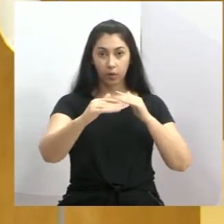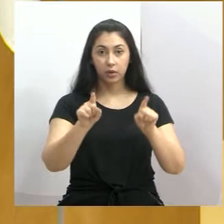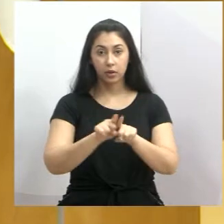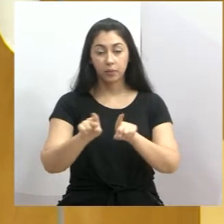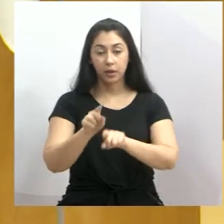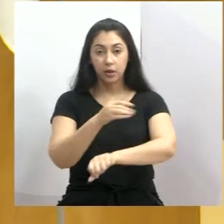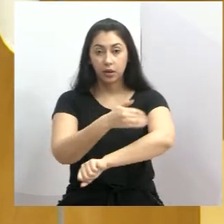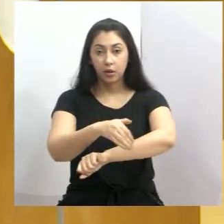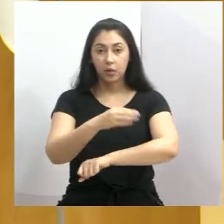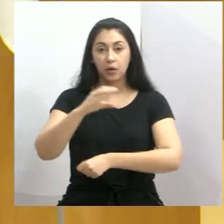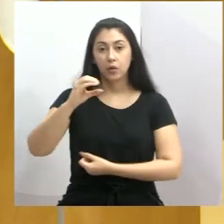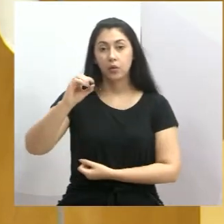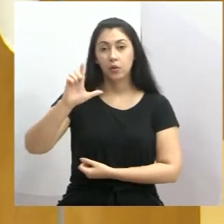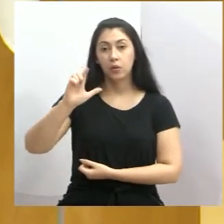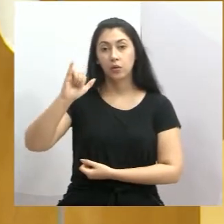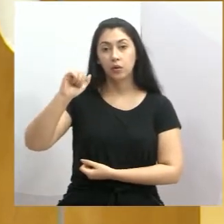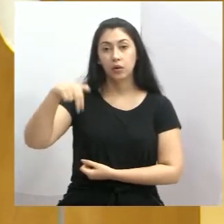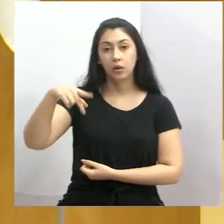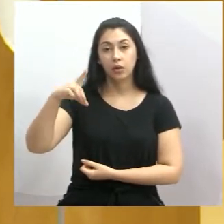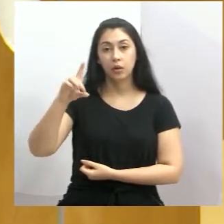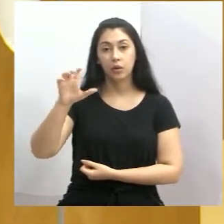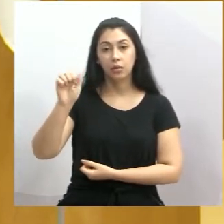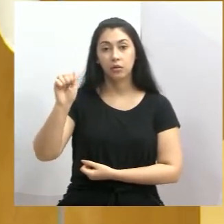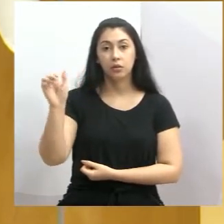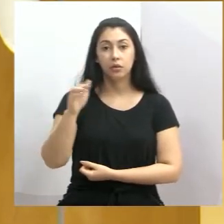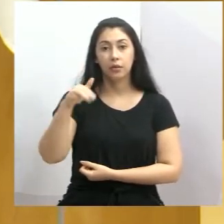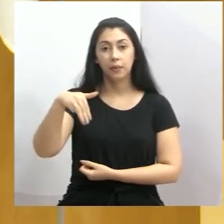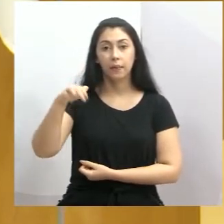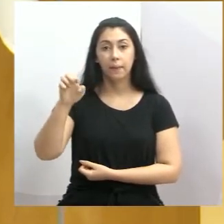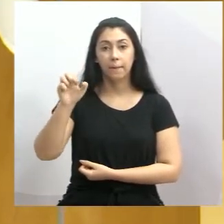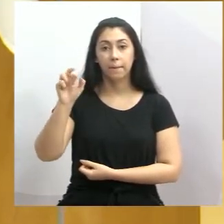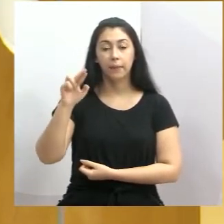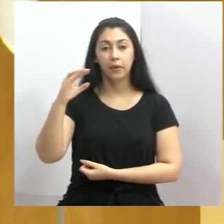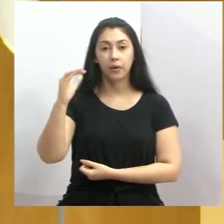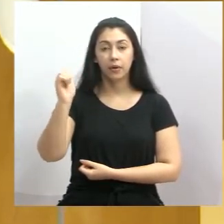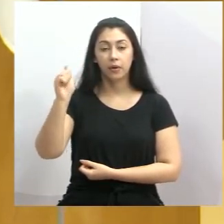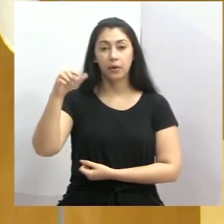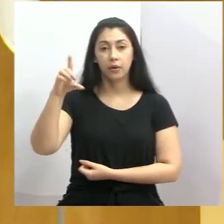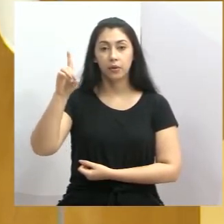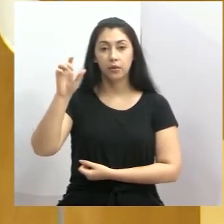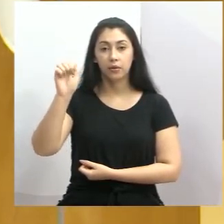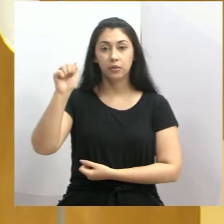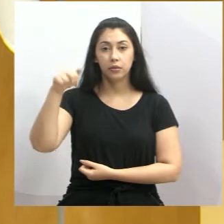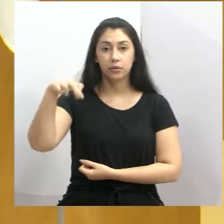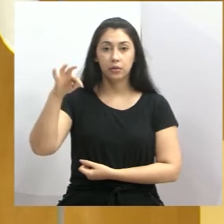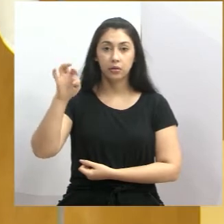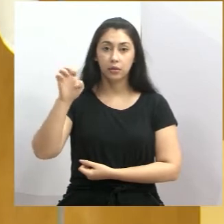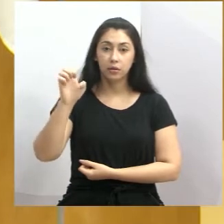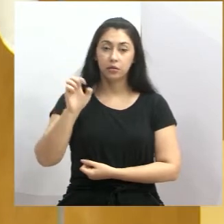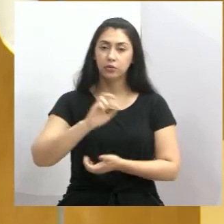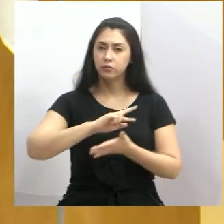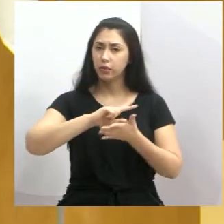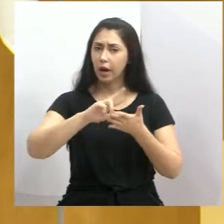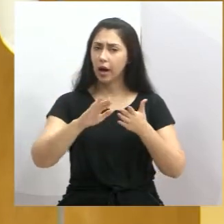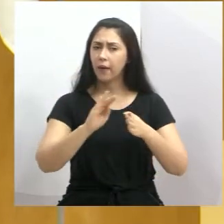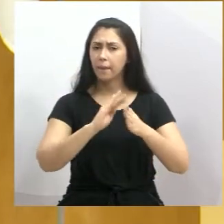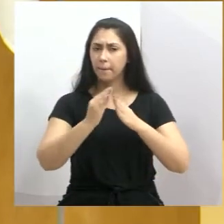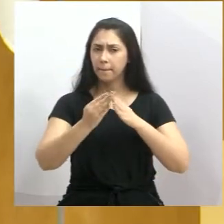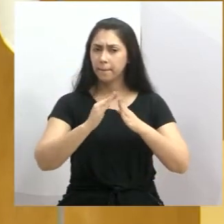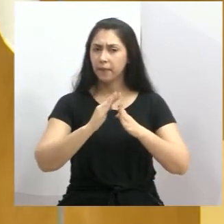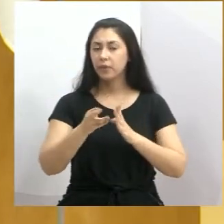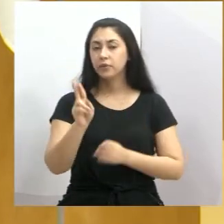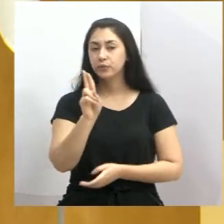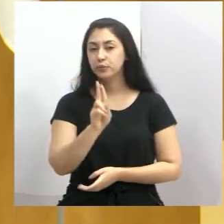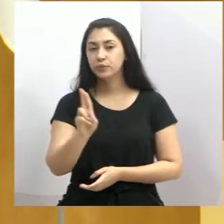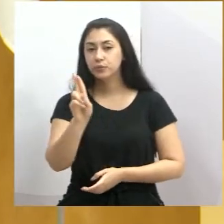Mercadante. Porque não só o pessoal do Parque Santo Antônio, Dud, que utiliza aquela avenida, mas o pessoal do Maria Mélia, do Paraíso, enfim, de toda